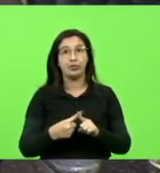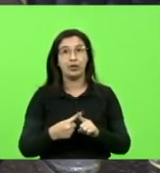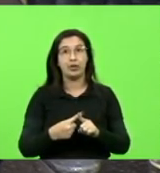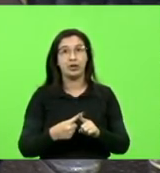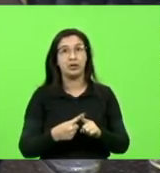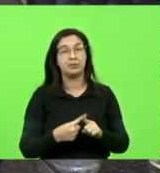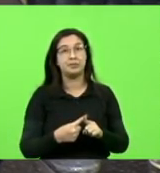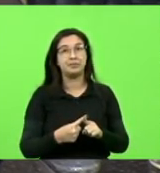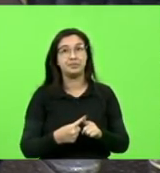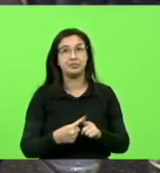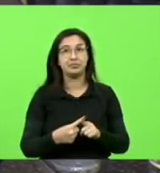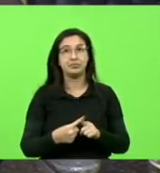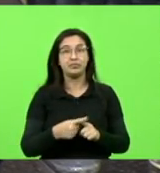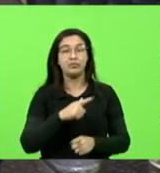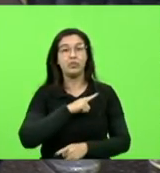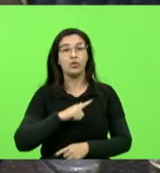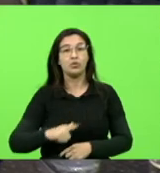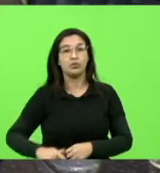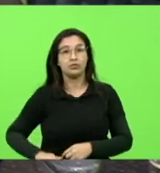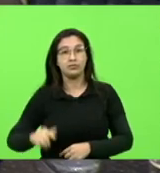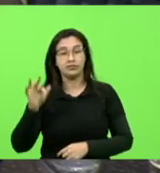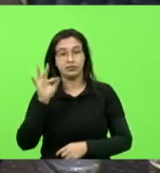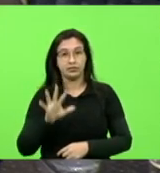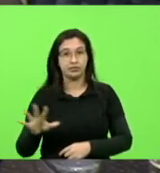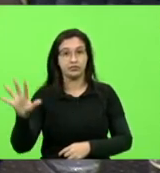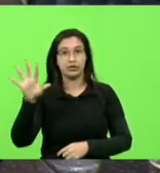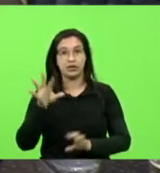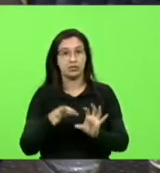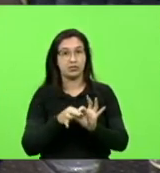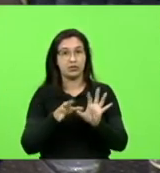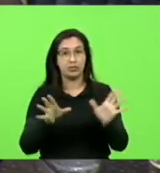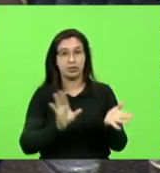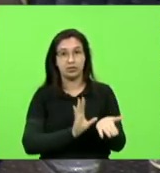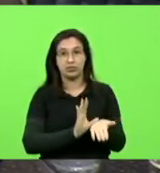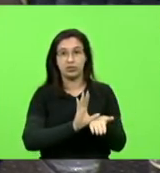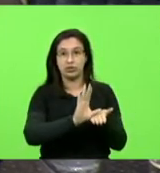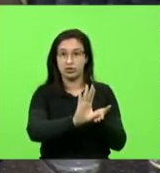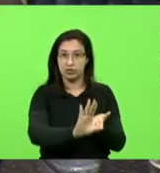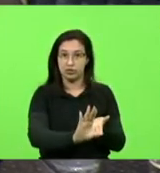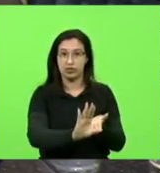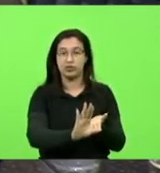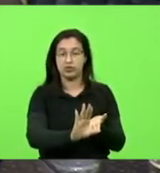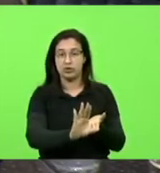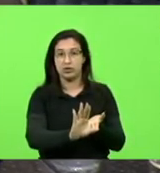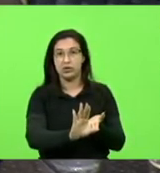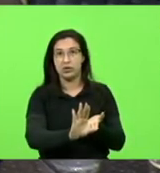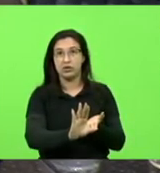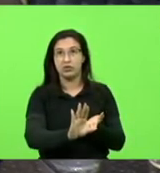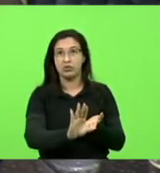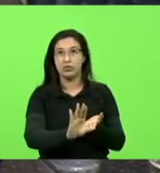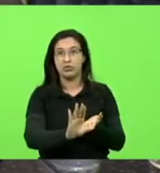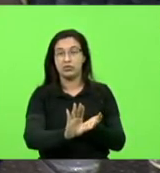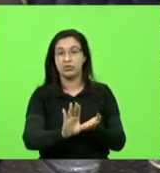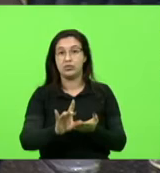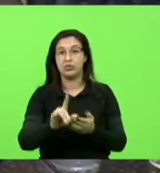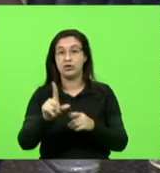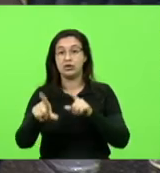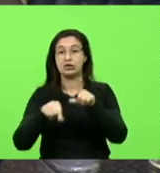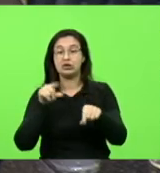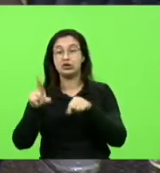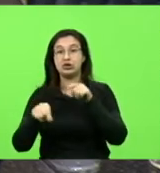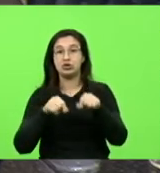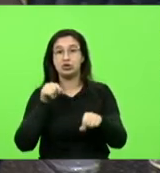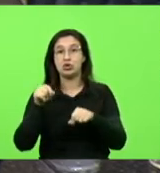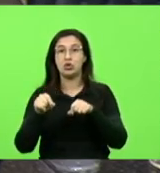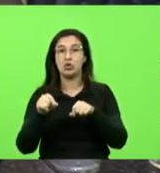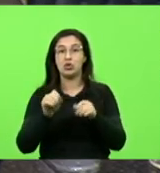governo federal fazer a disponibilização dessa verba, quem tem que escolher para onde